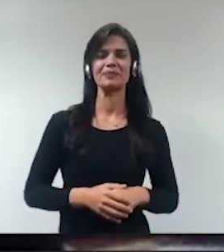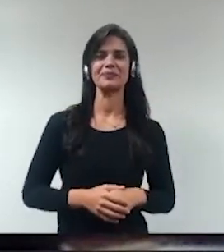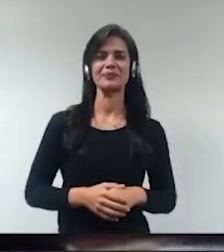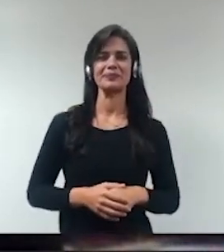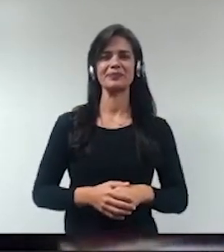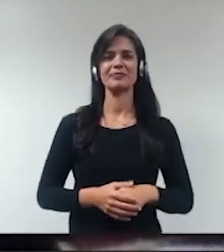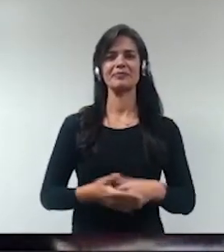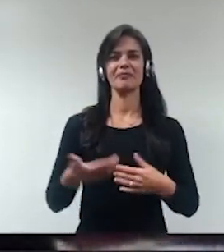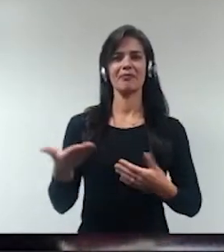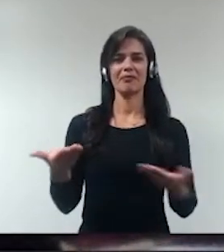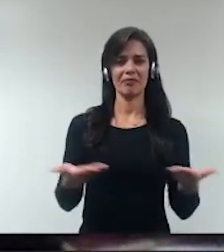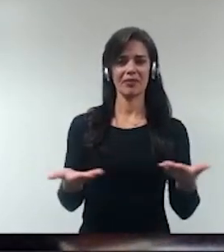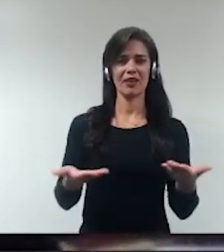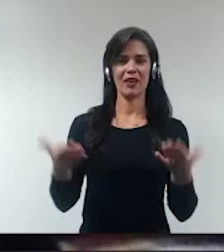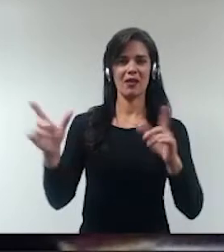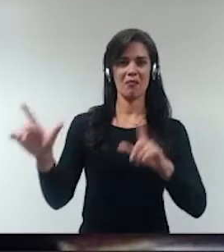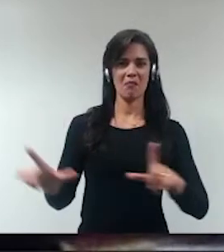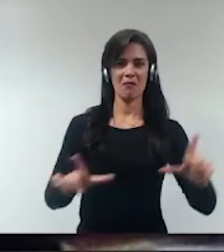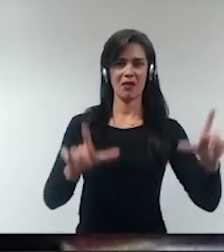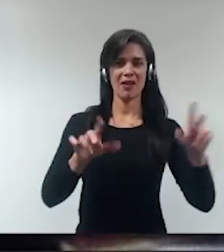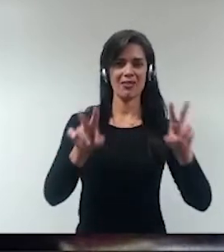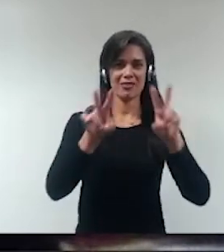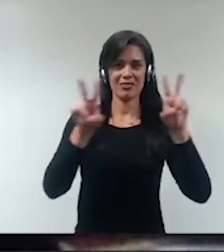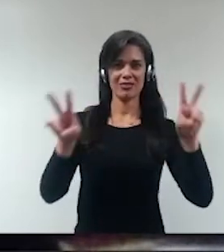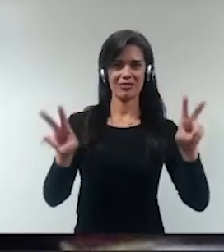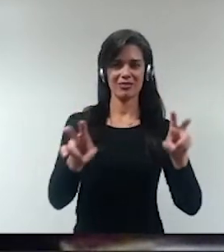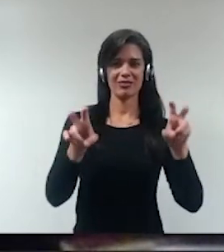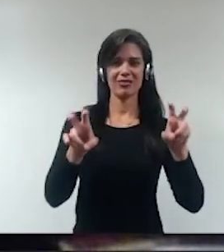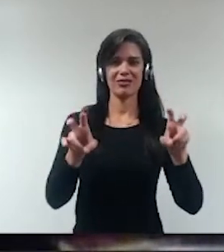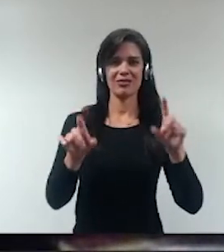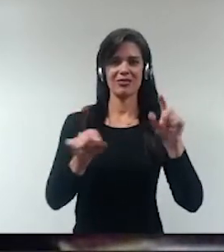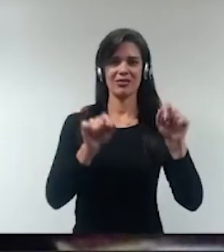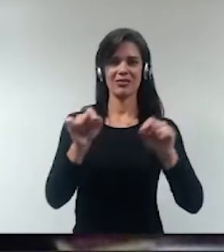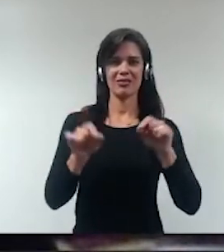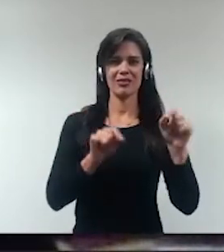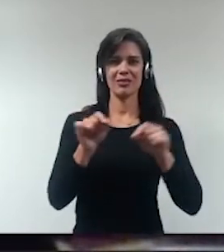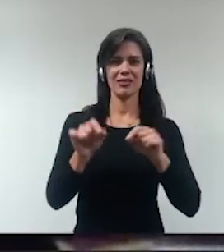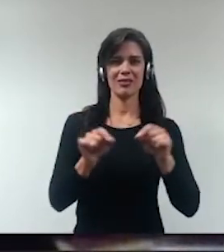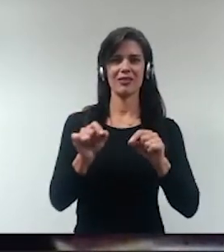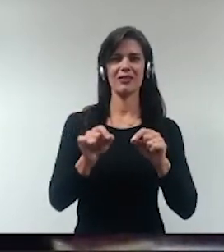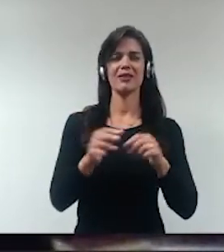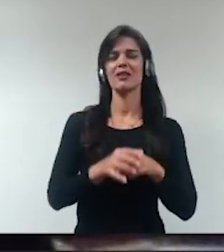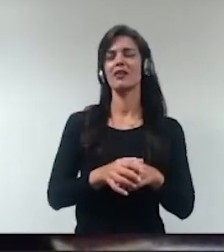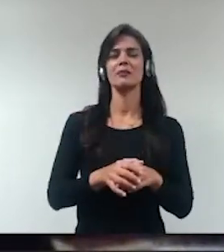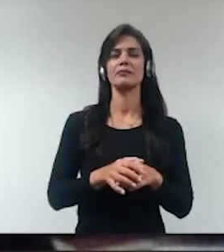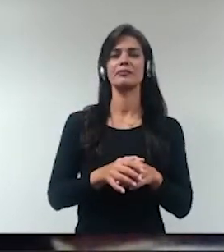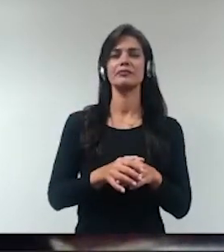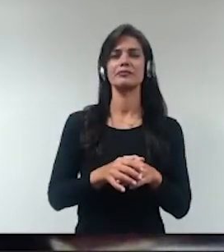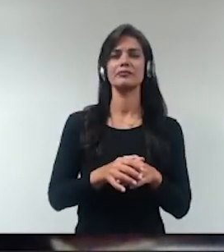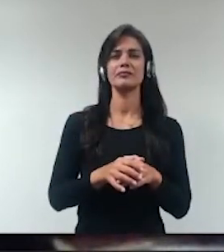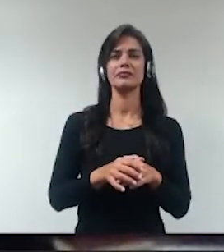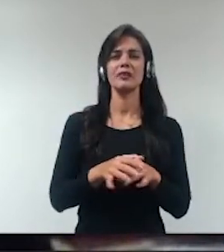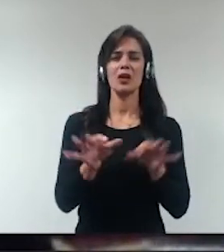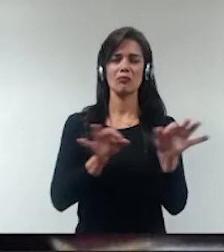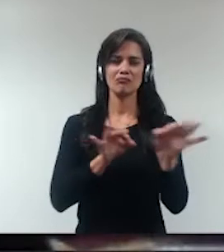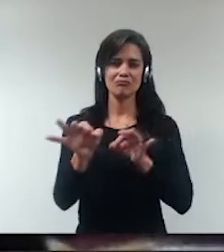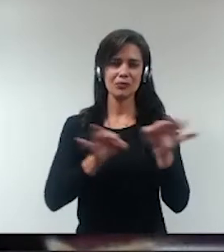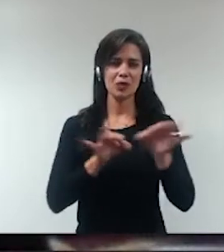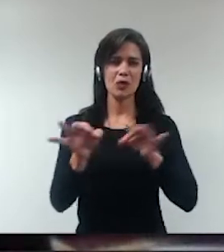Esse painel tem como tema governança e compliance em tempos de pandemia,